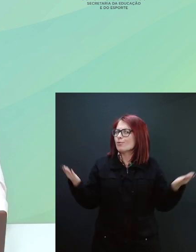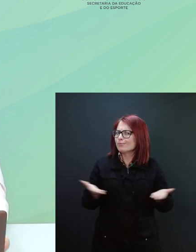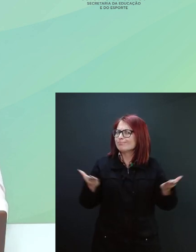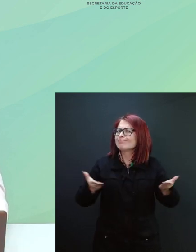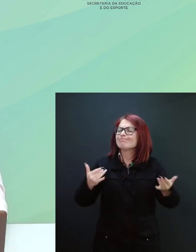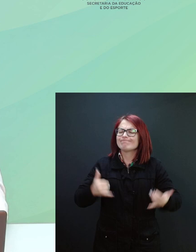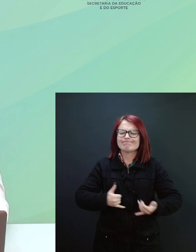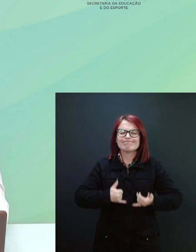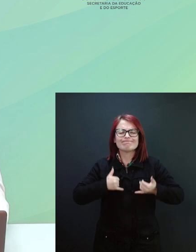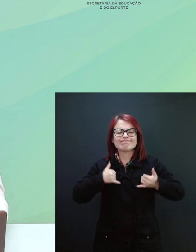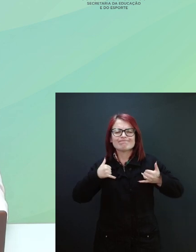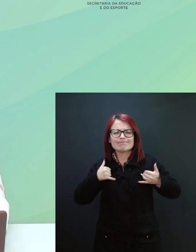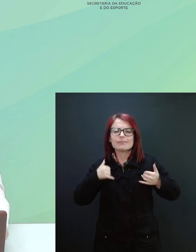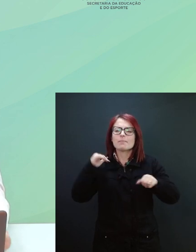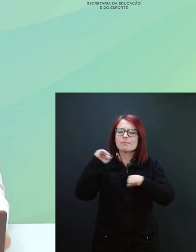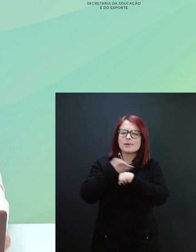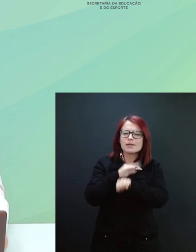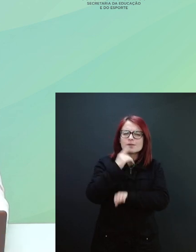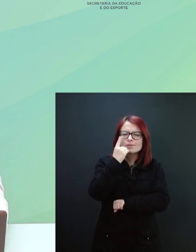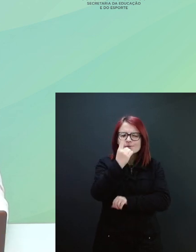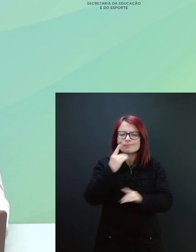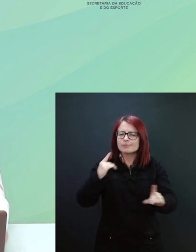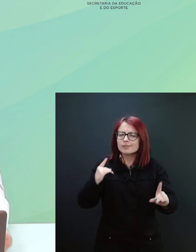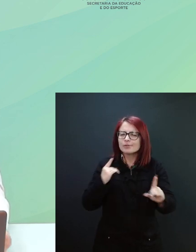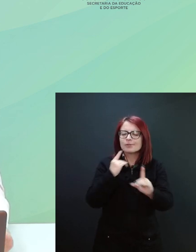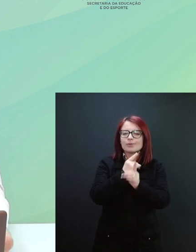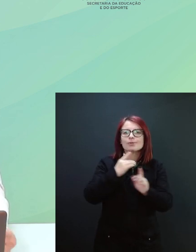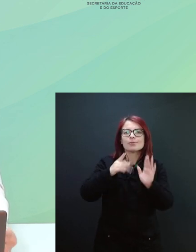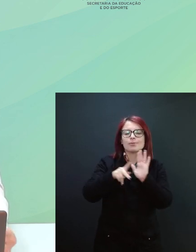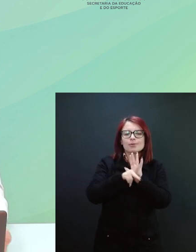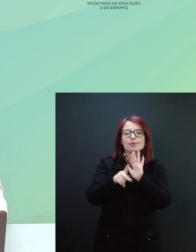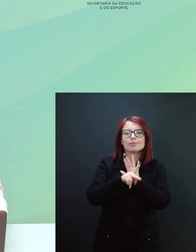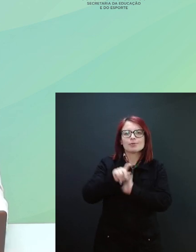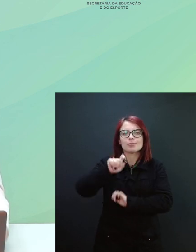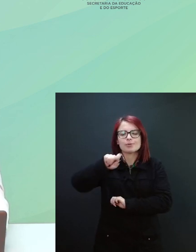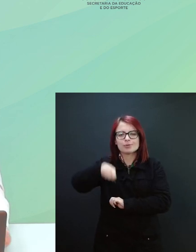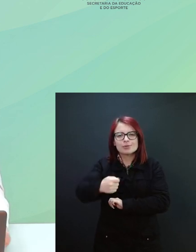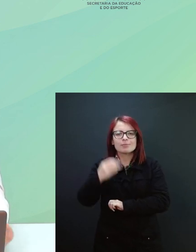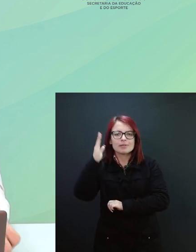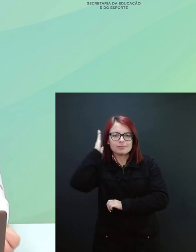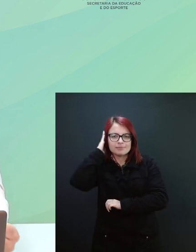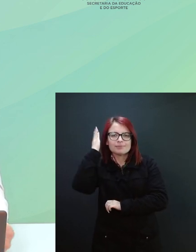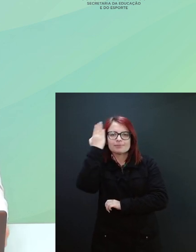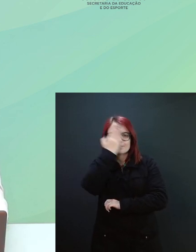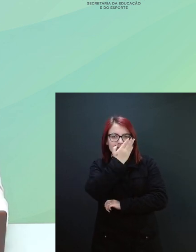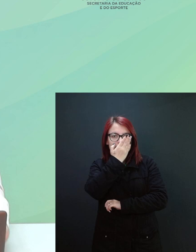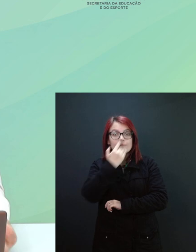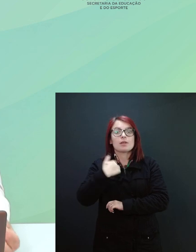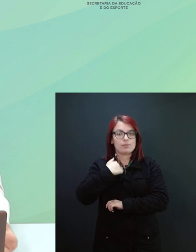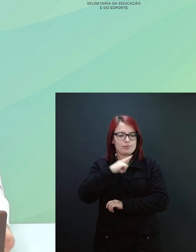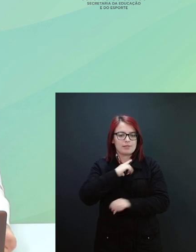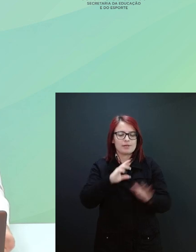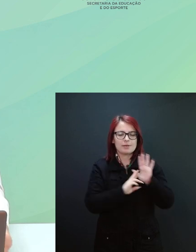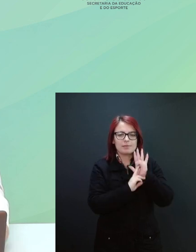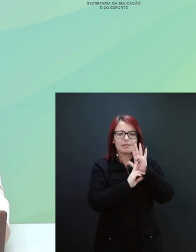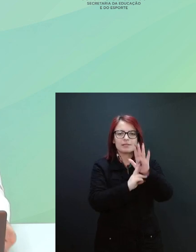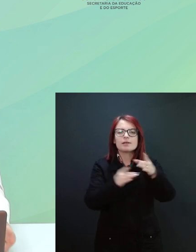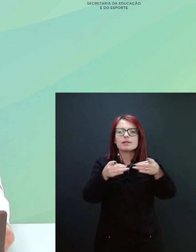prazer estarmos aqui para mais um webinário sobre a surdocegueira. Estou aqui representando o